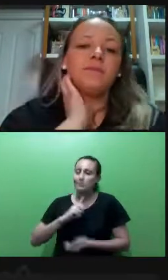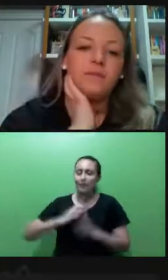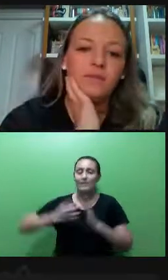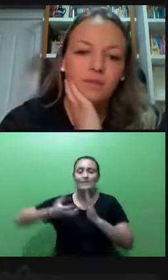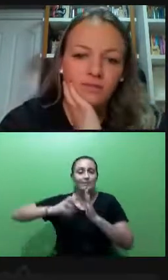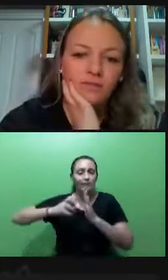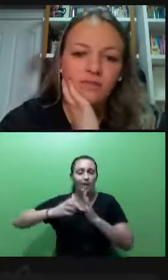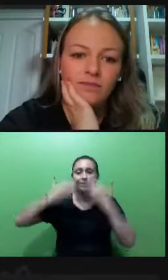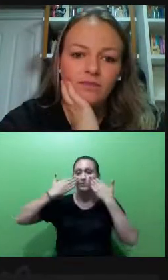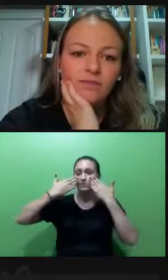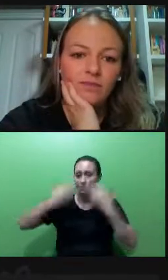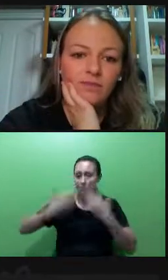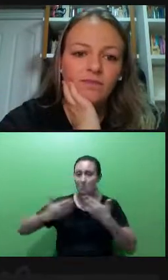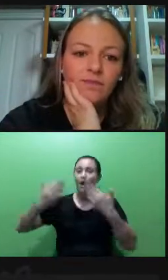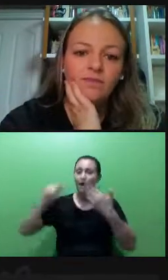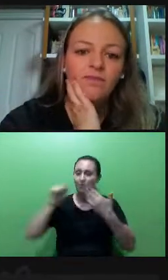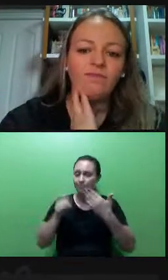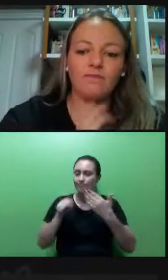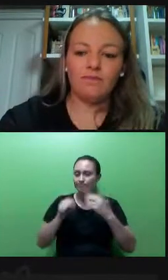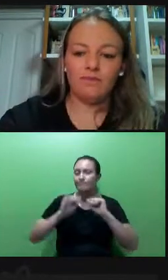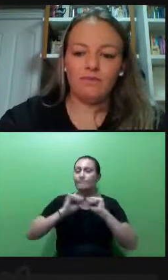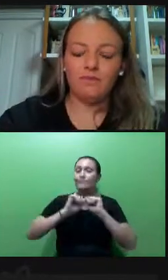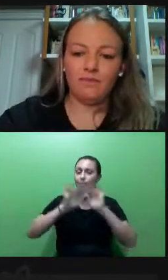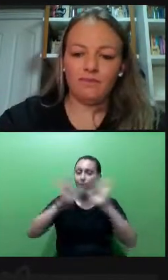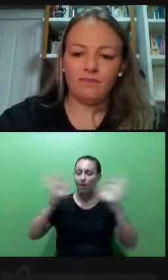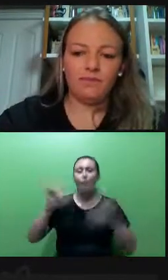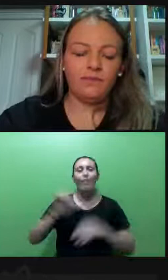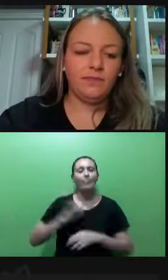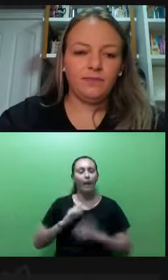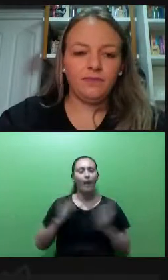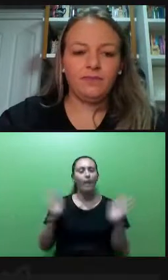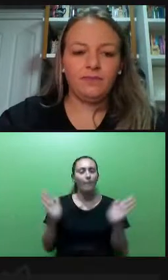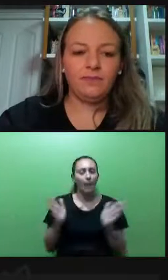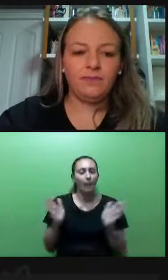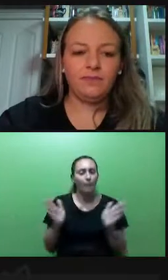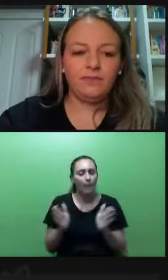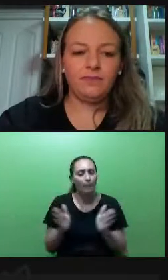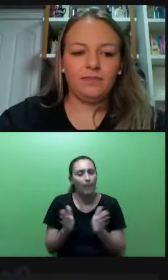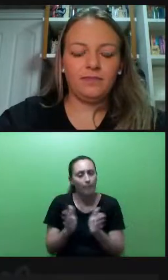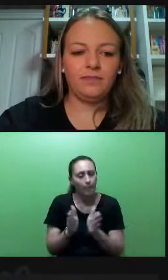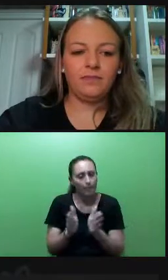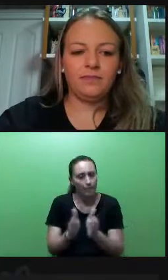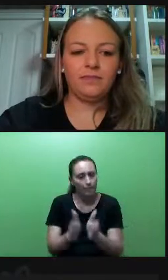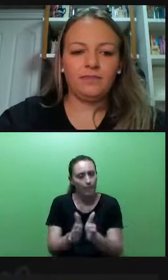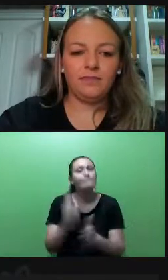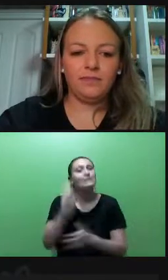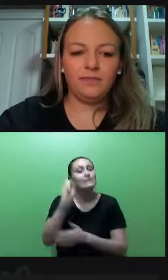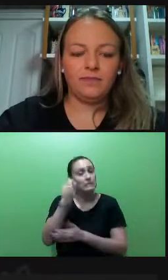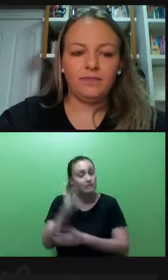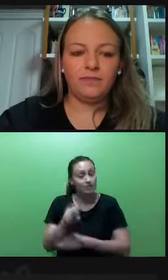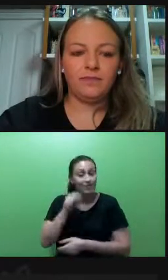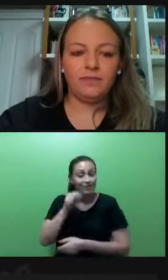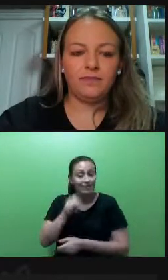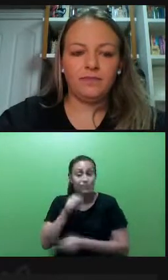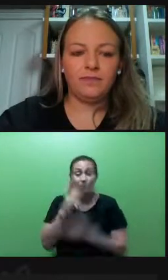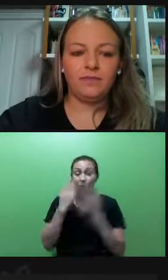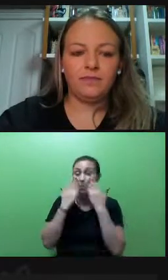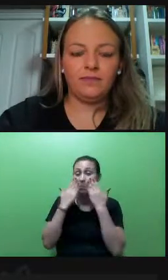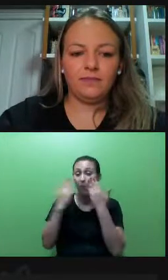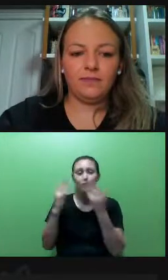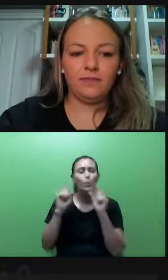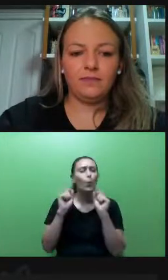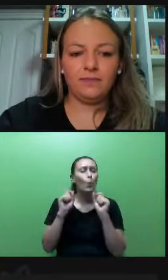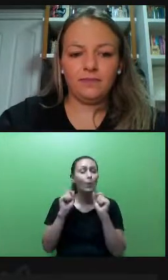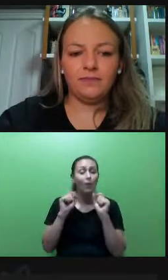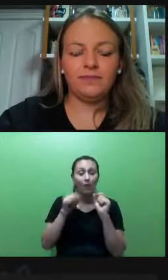isso de forma muito clara, que há um afunilamento, sim. E esse afunilamento que a gente encontra, como eu falei antes, no mercado de